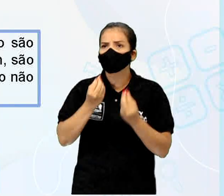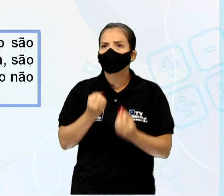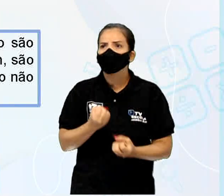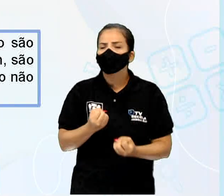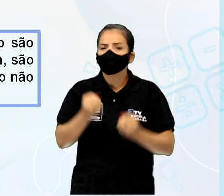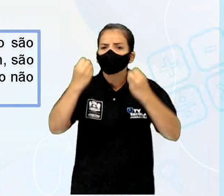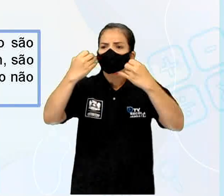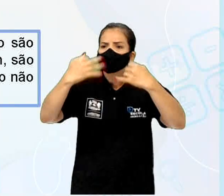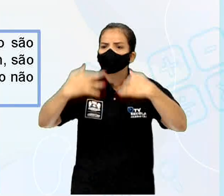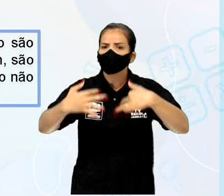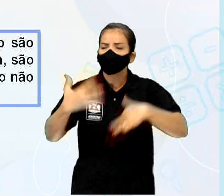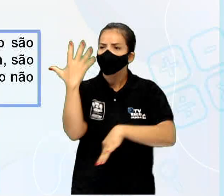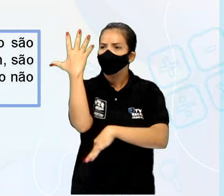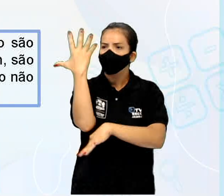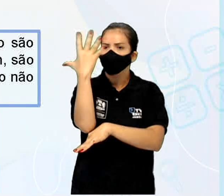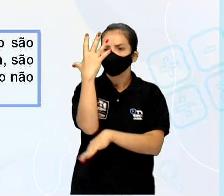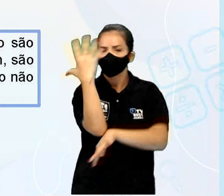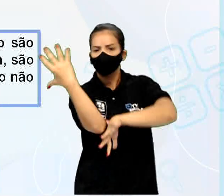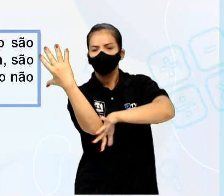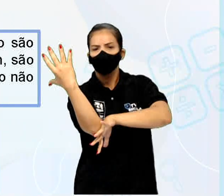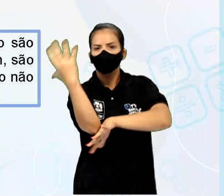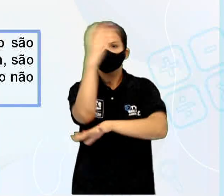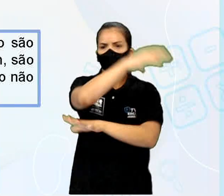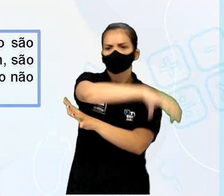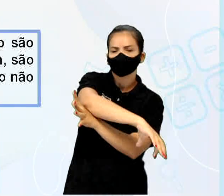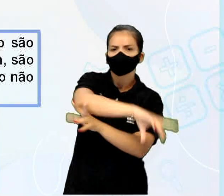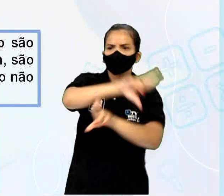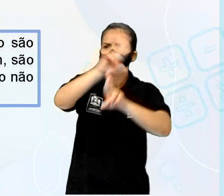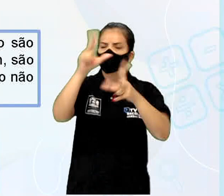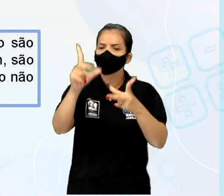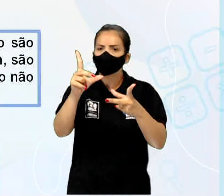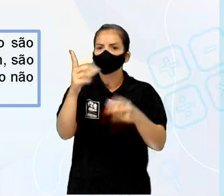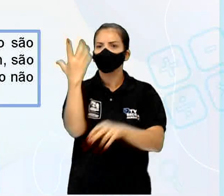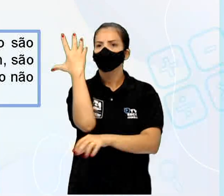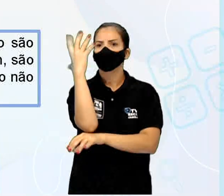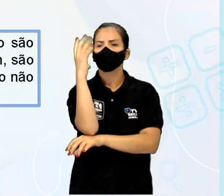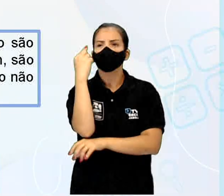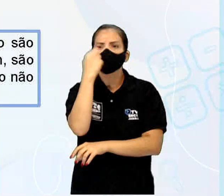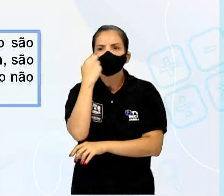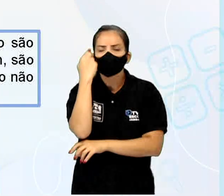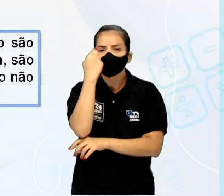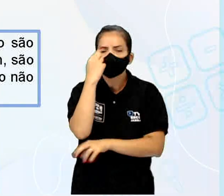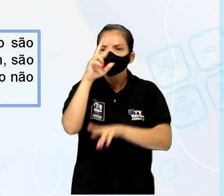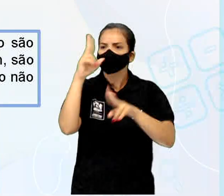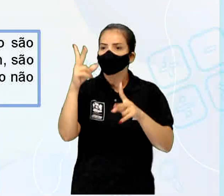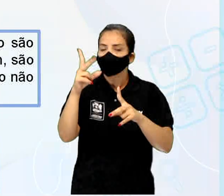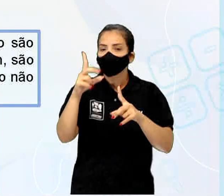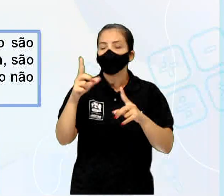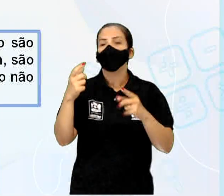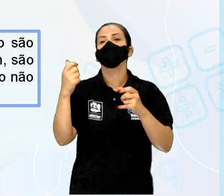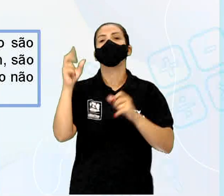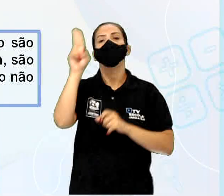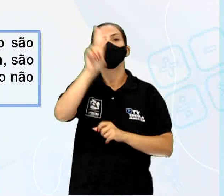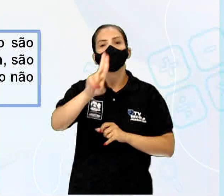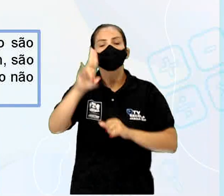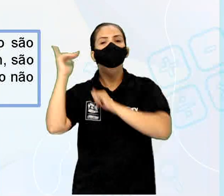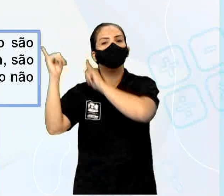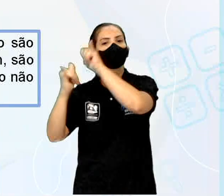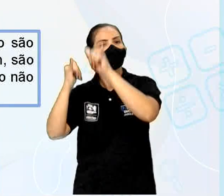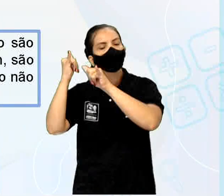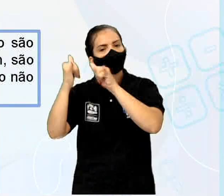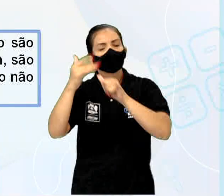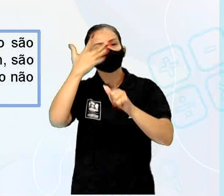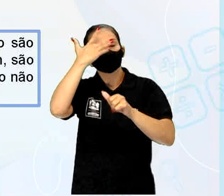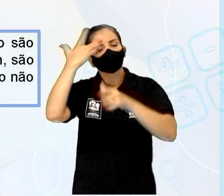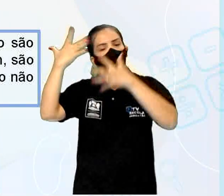guaraná é diferente. A lenda vai explicar. E ela é bem aceita. Sofre alteração ao longo do tempo por